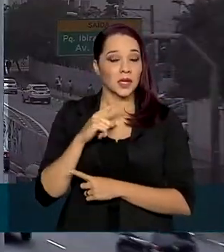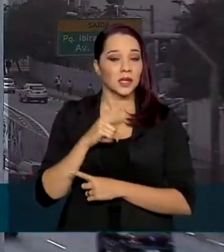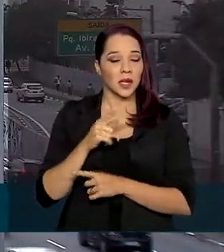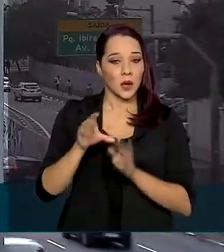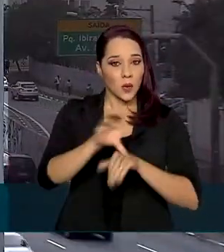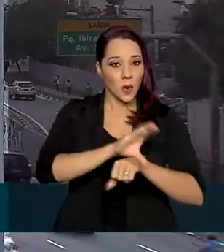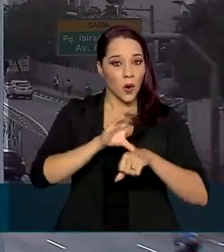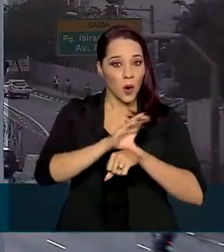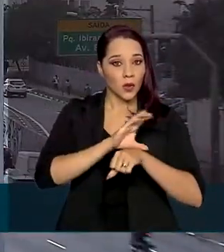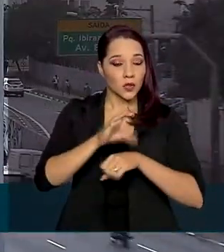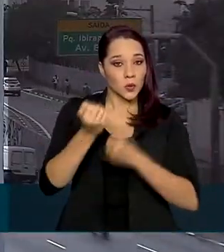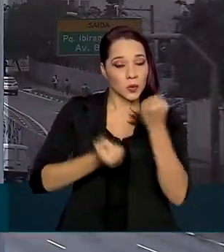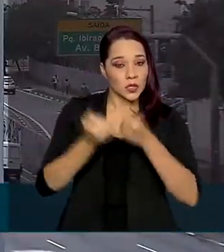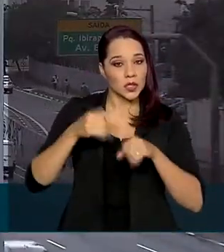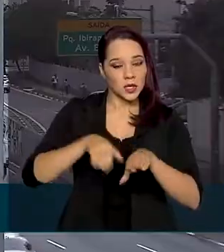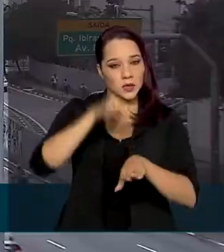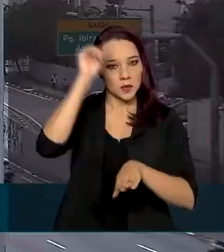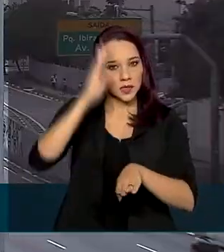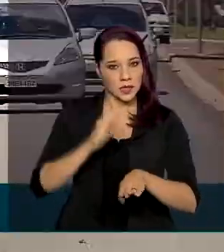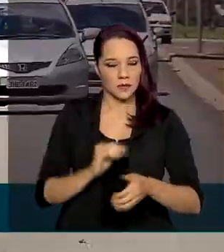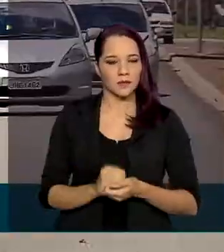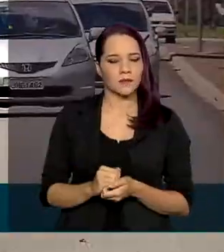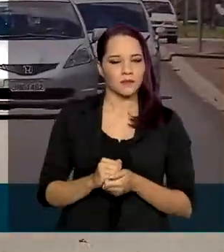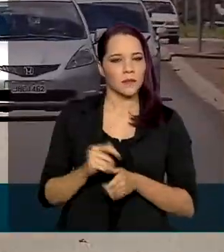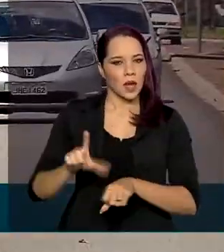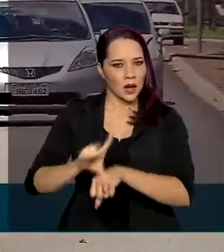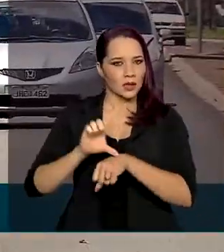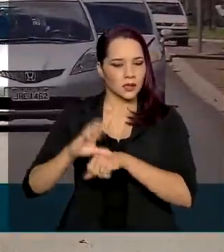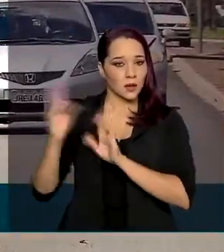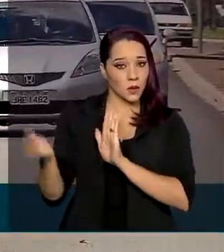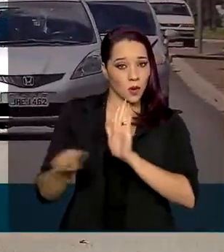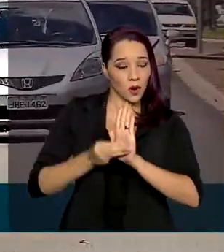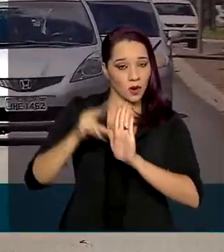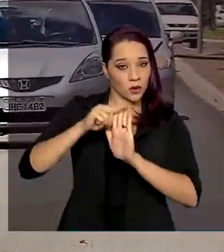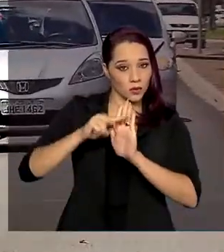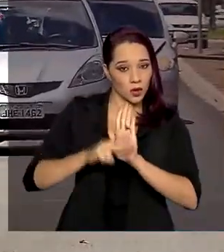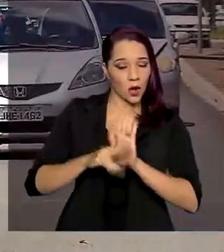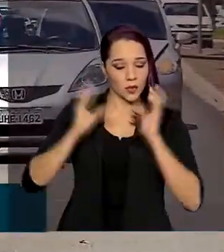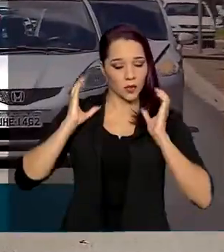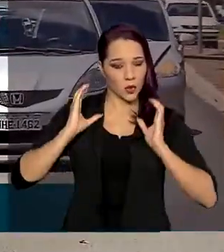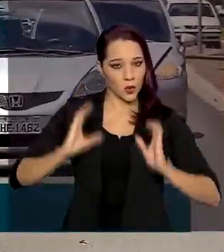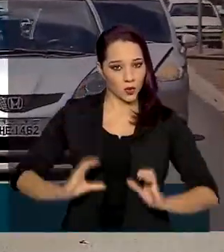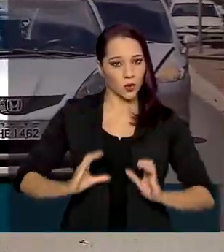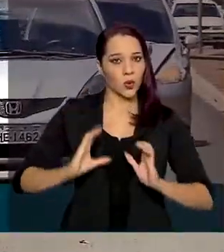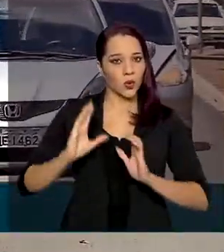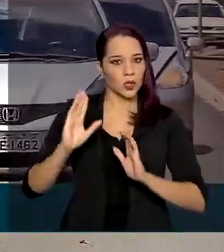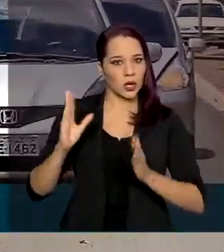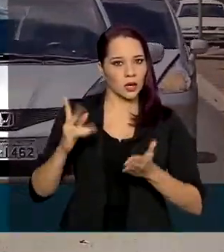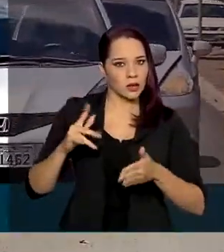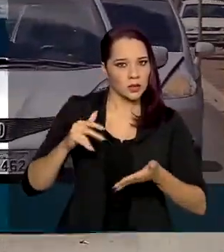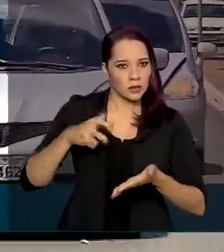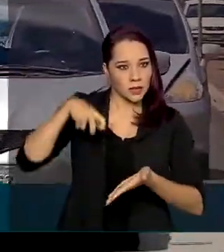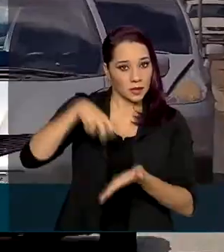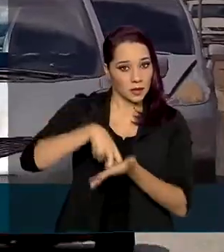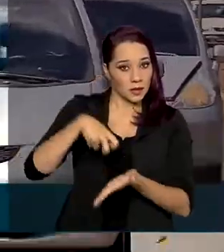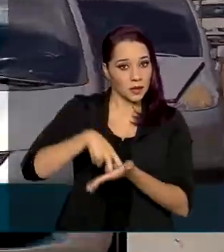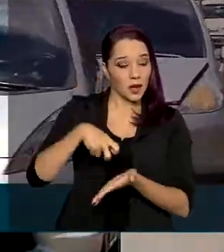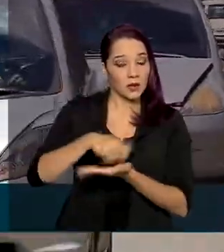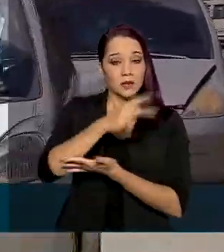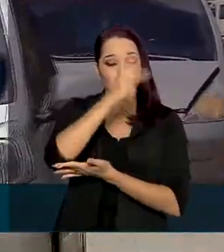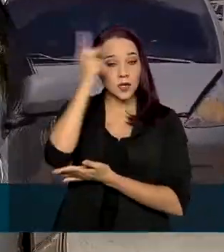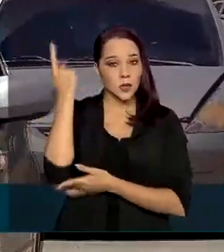o Código de Trânsito Brasileiro. A legislação estabelece normas de conduta, infrações e penalidades aos